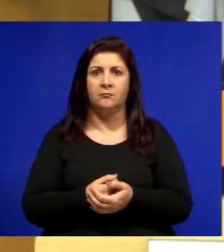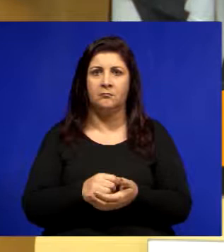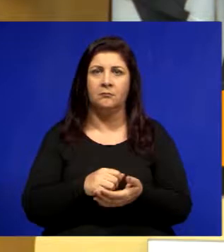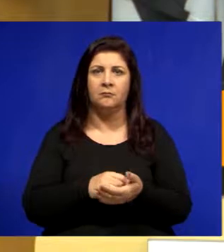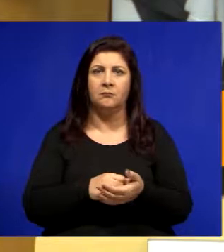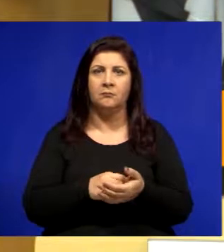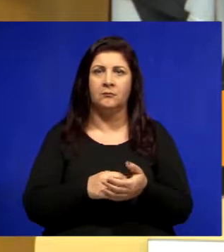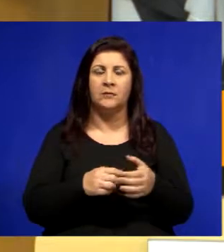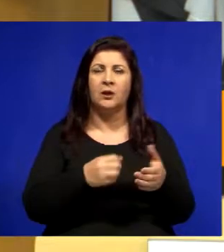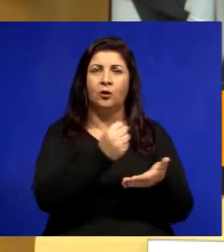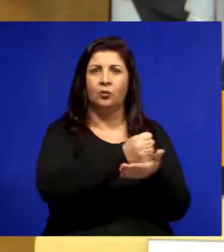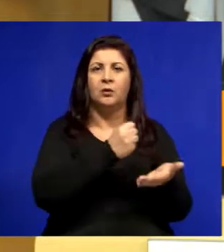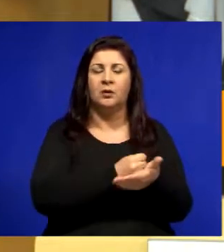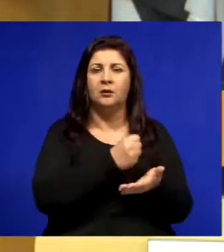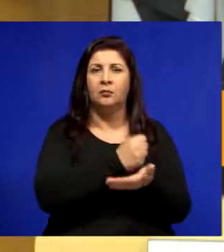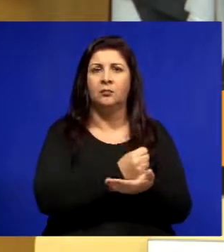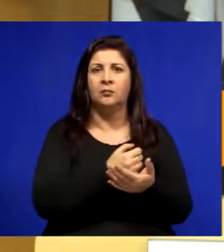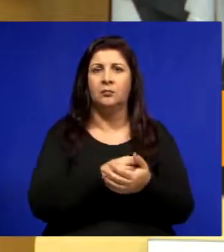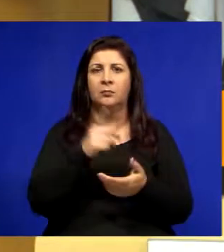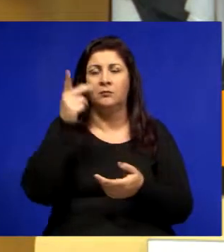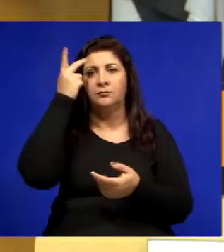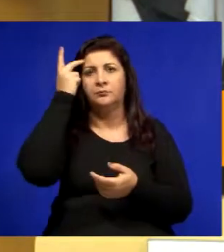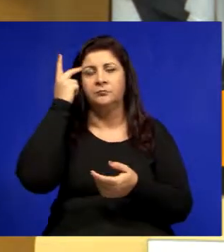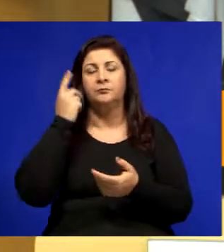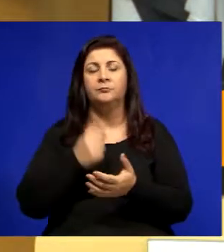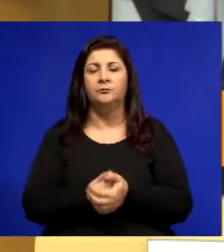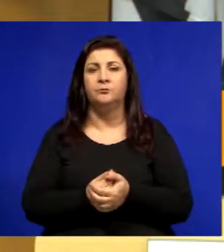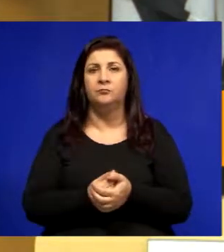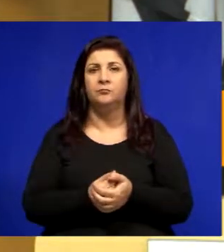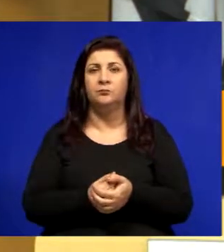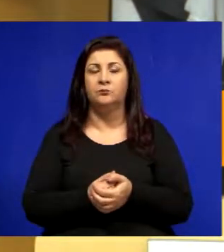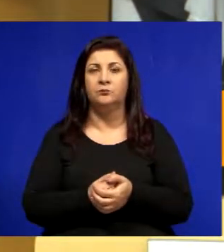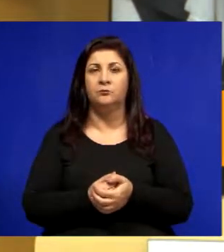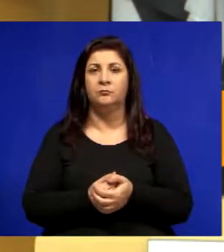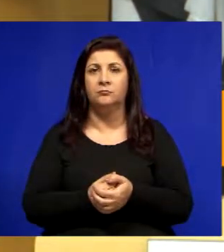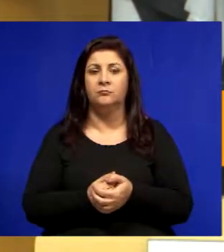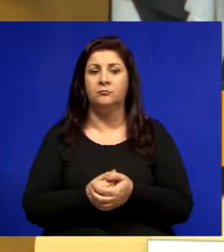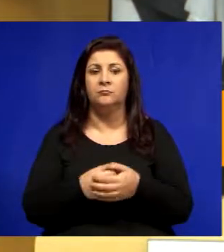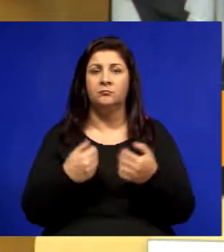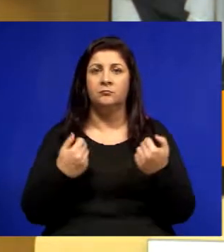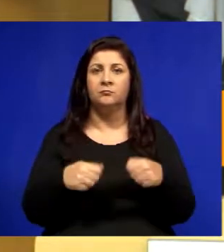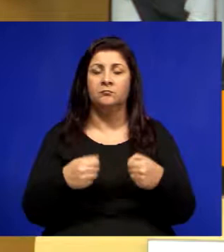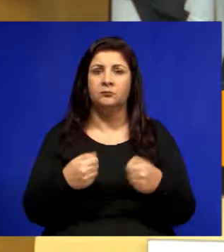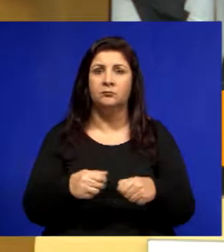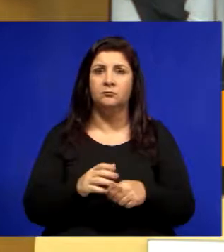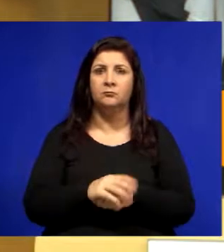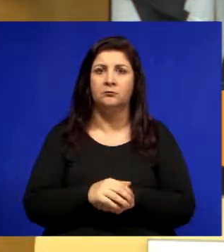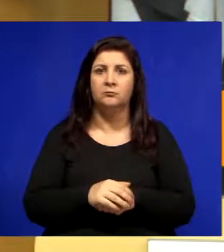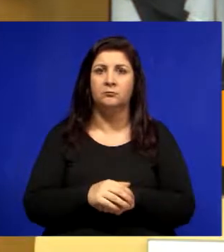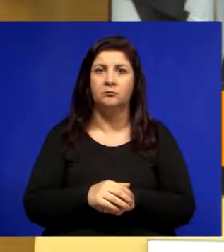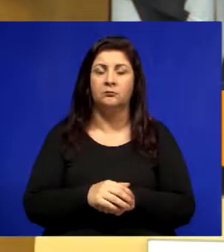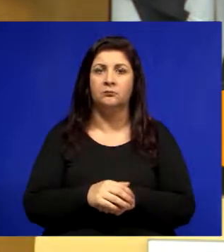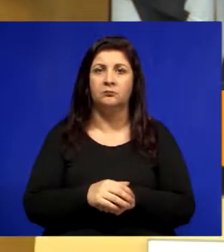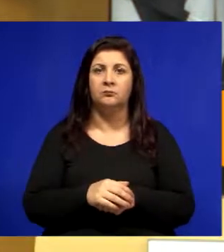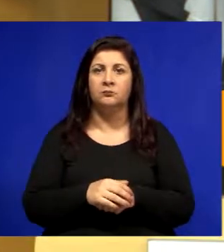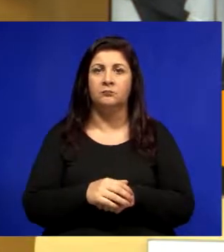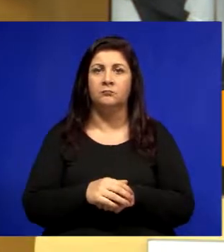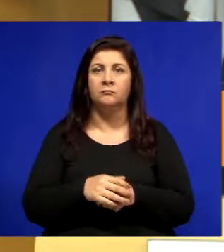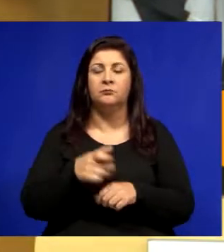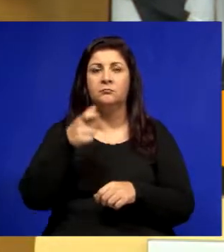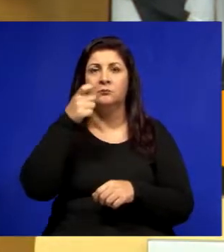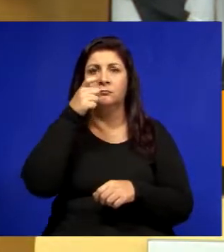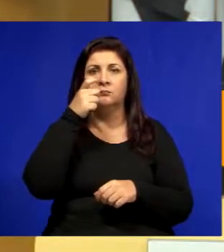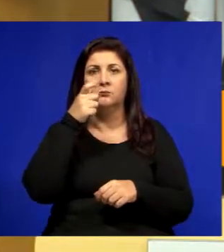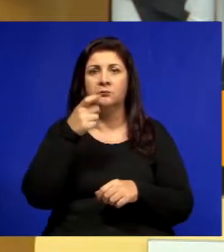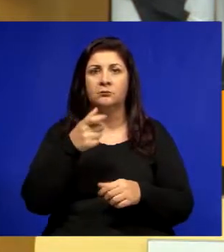de imóveis da comarca de Jacareí, São Paulo Diante disso, deverão atender as exigências relativas à nota de